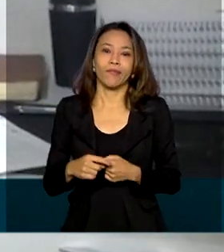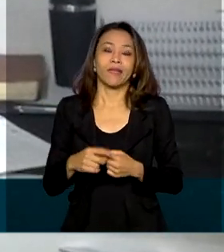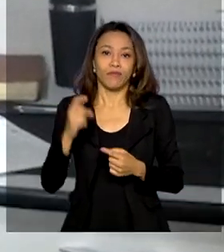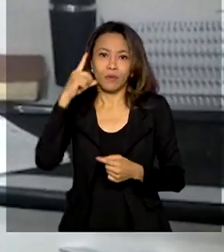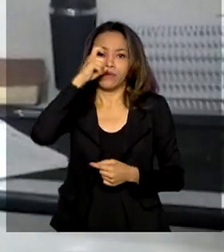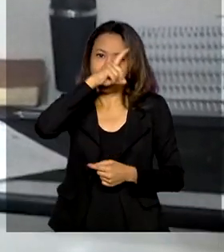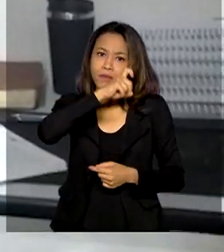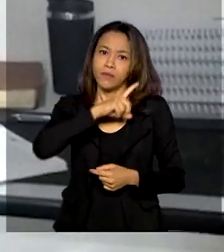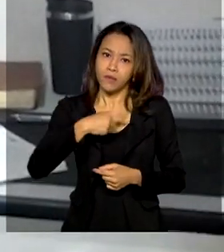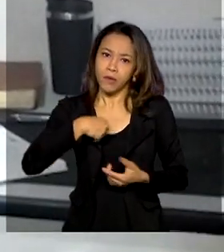ficou muito difícil.